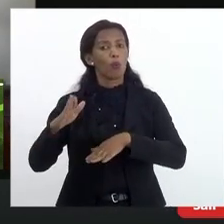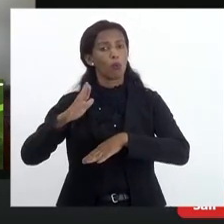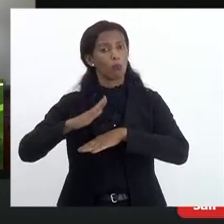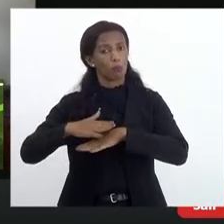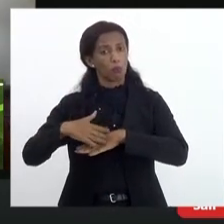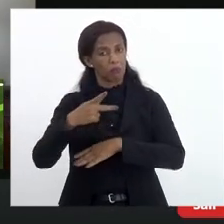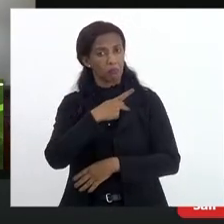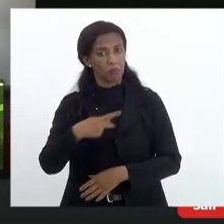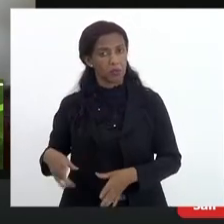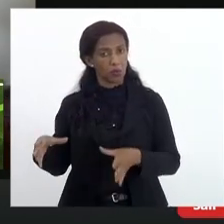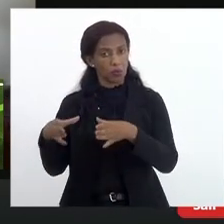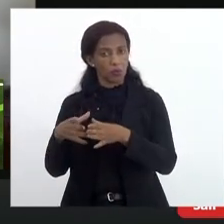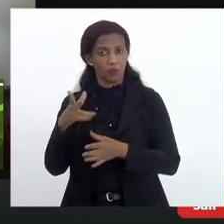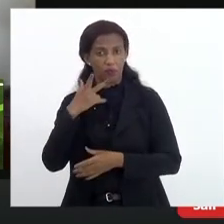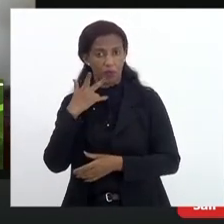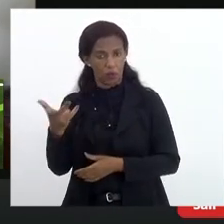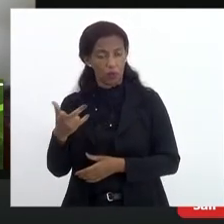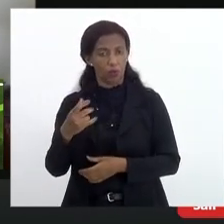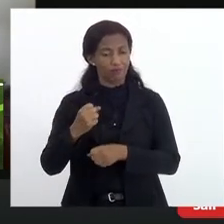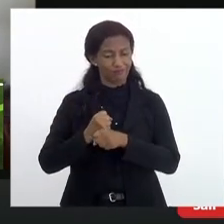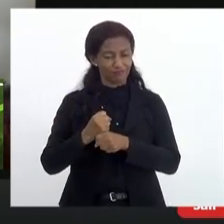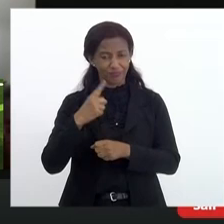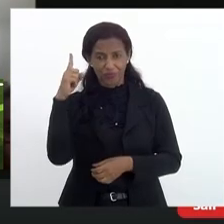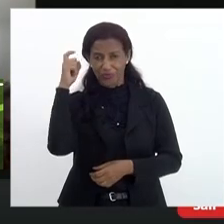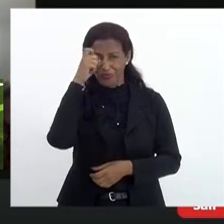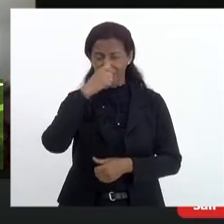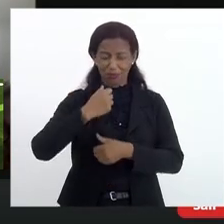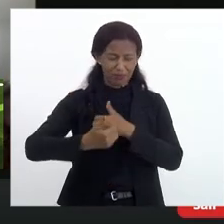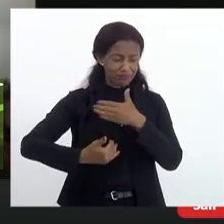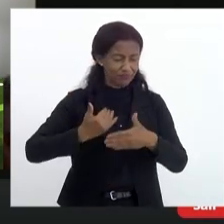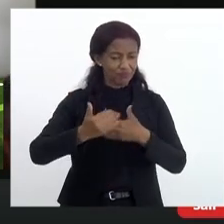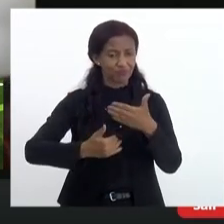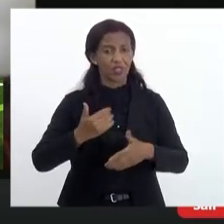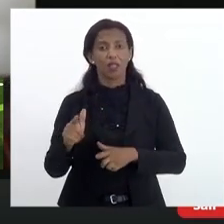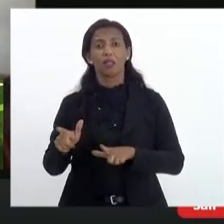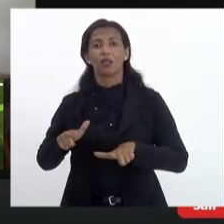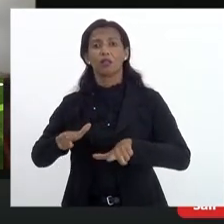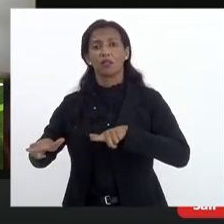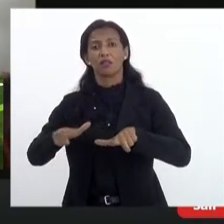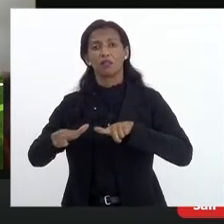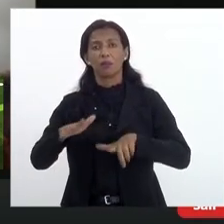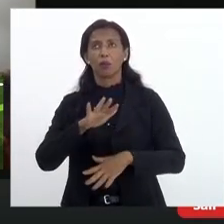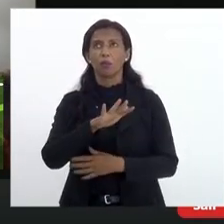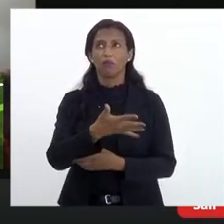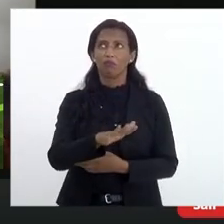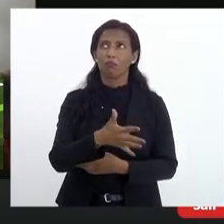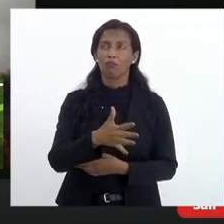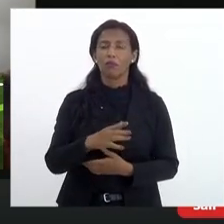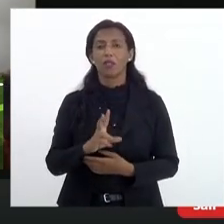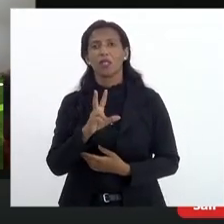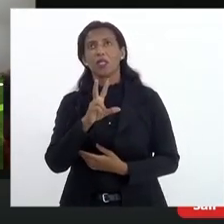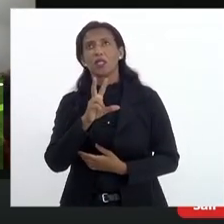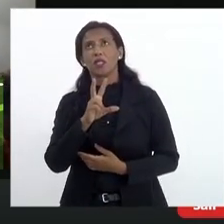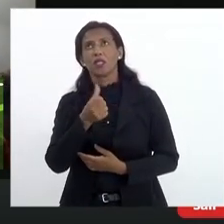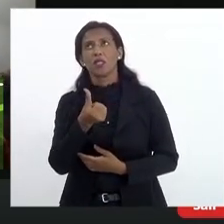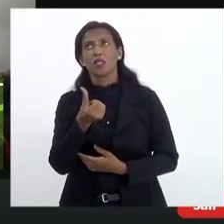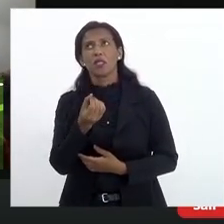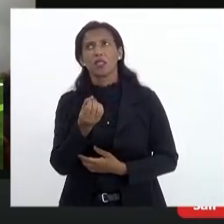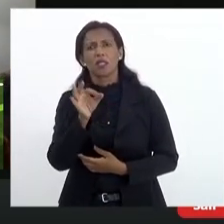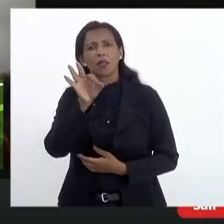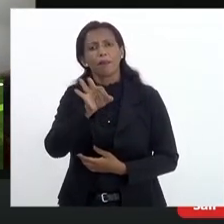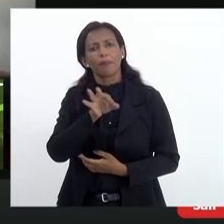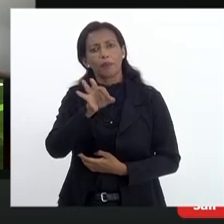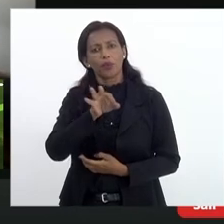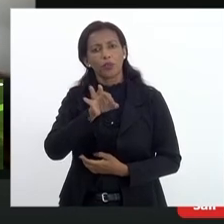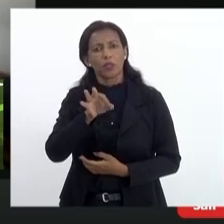conselho colocou, passamos por um ano muito difícil. Então, nós trabalhamos com aproximadamente 50, 60% do